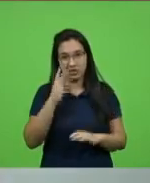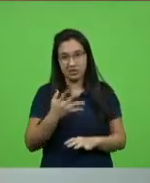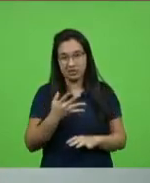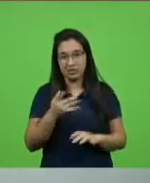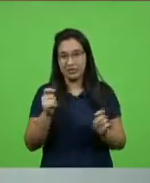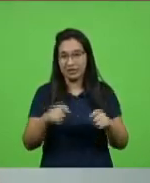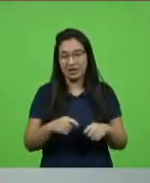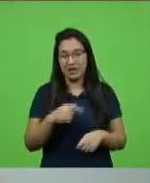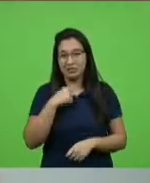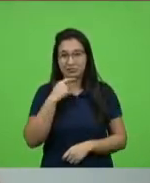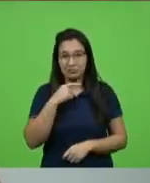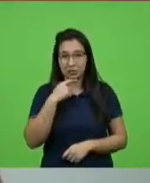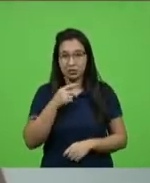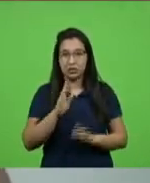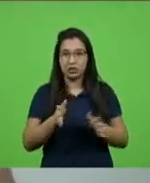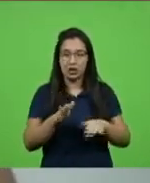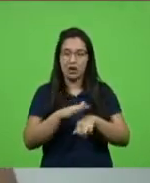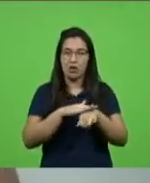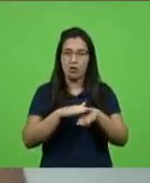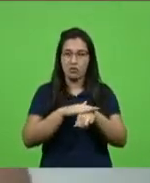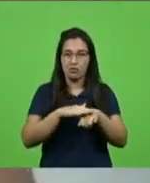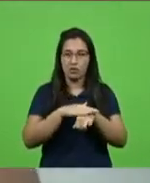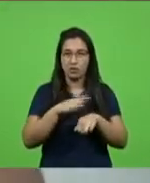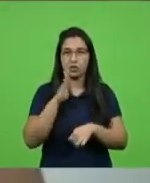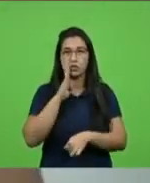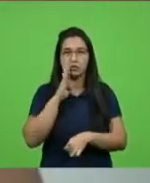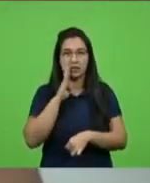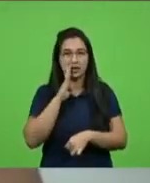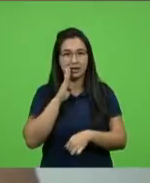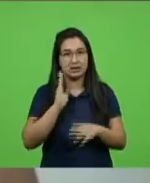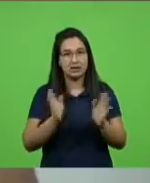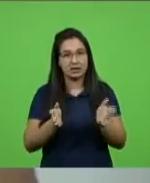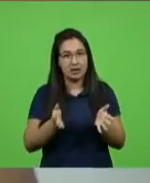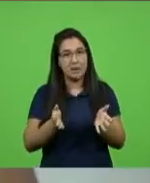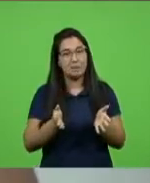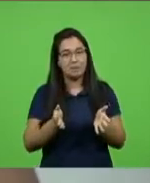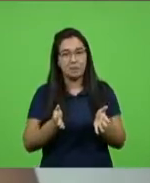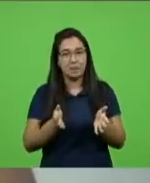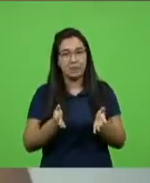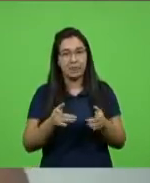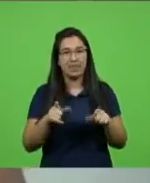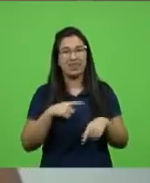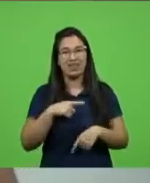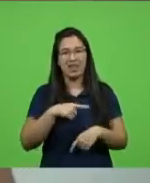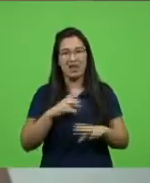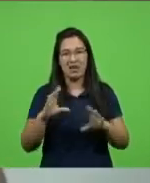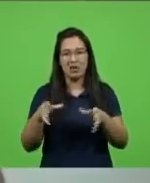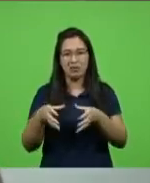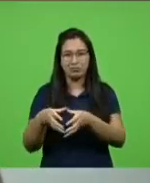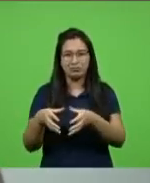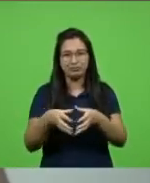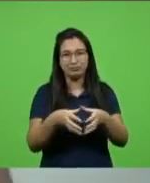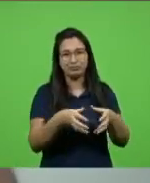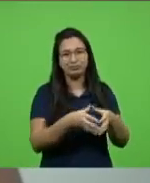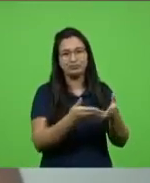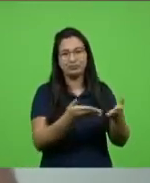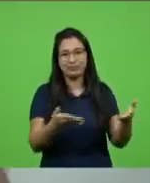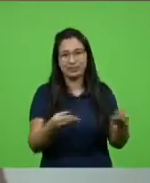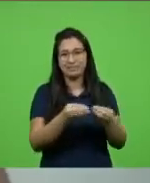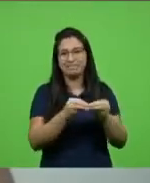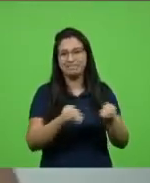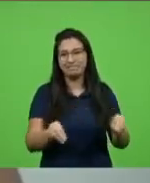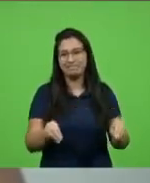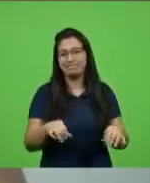Berlano temos conversado a respeito disso mas igualmente há setores que têm sido prejudicados e serão ainda mais pelos próximos